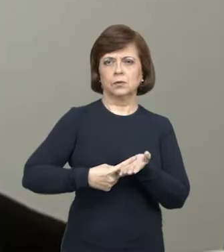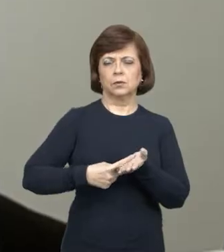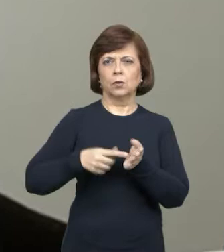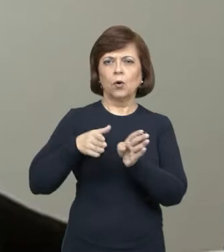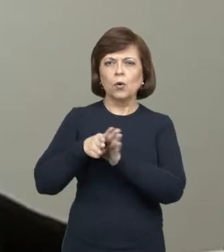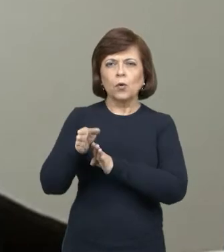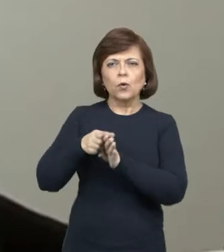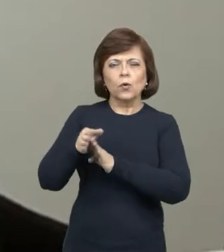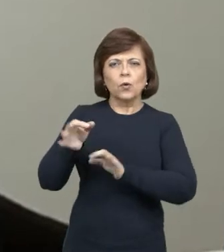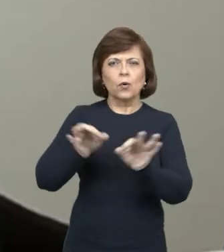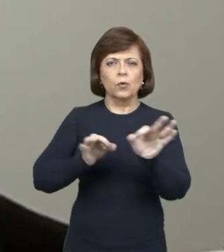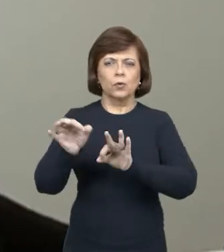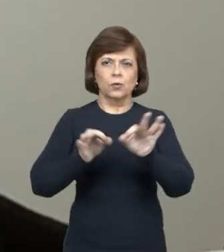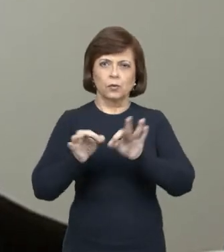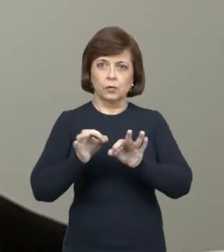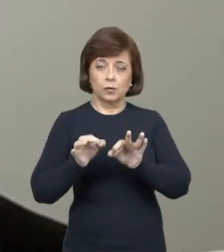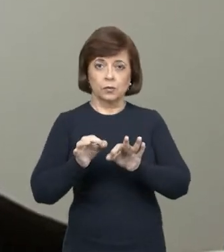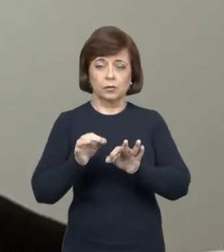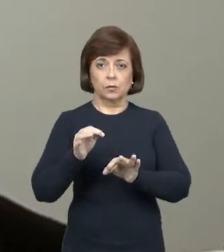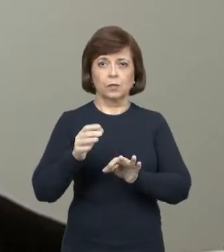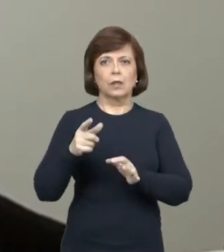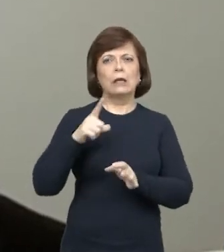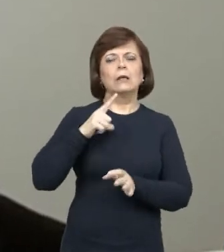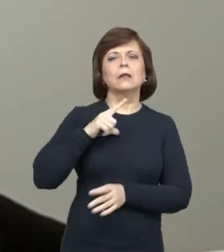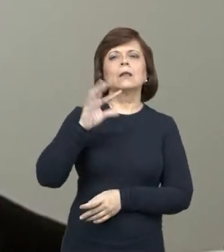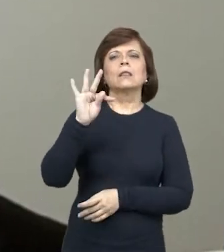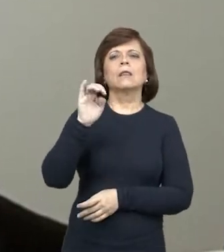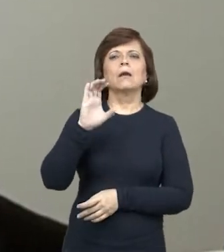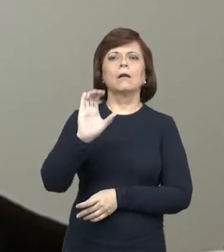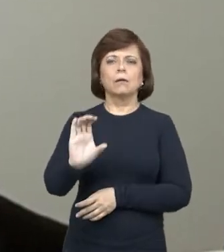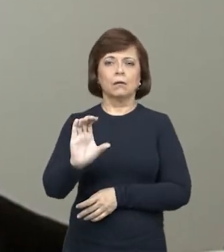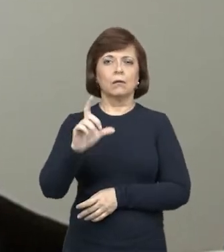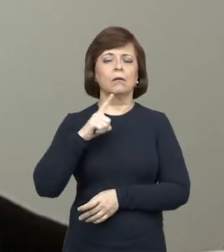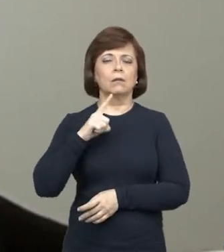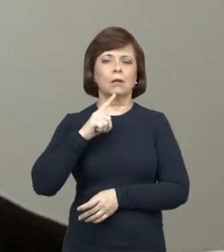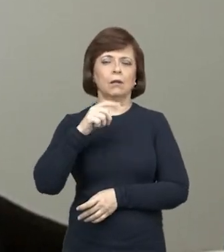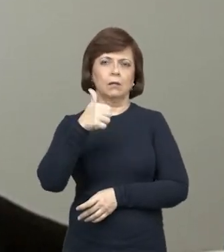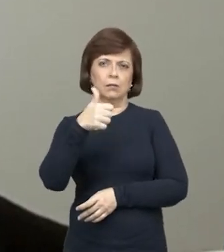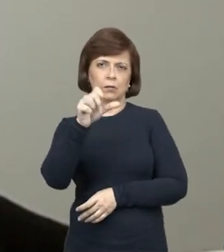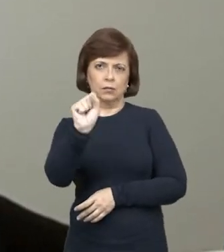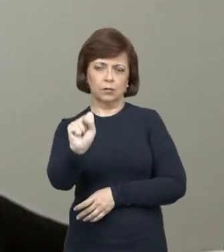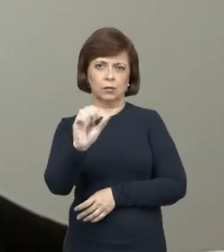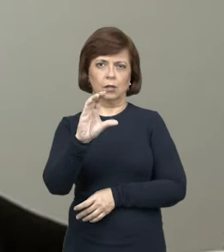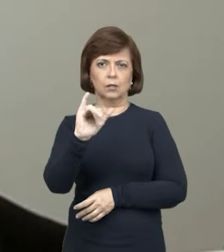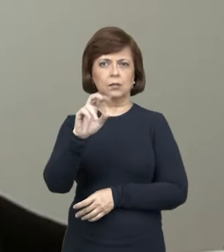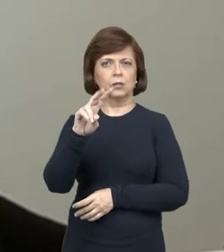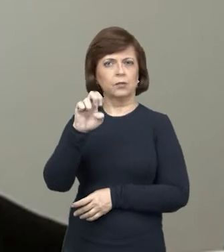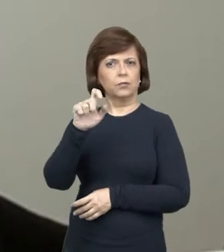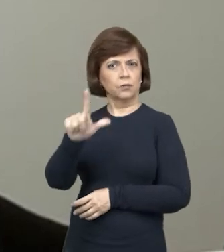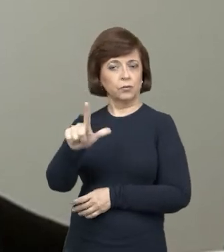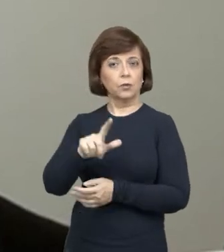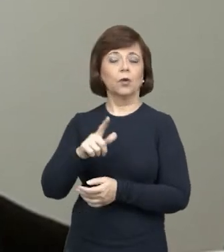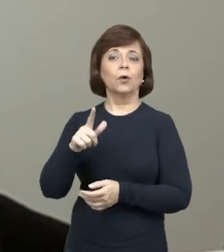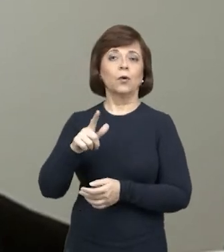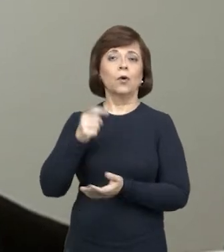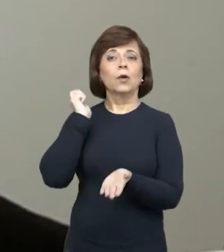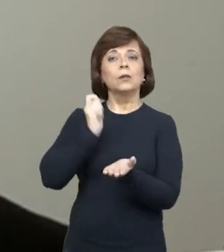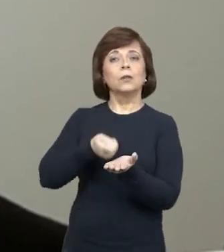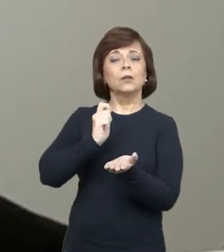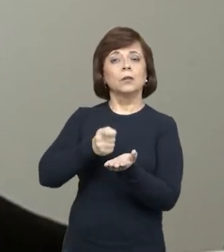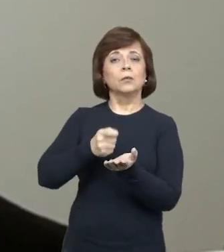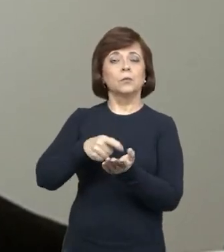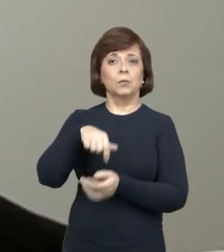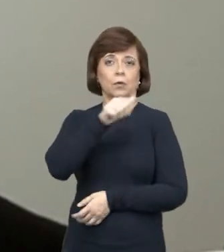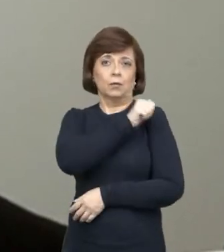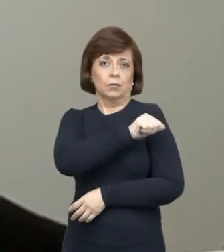nos idos de 2009, esse TAC, ele foi homologado pela 18ª Câmara Cível do Tribunal de Justiça do Rio de Janeiro, em